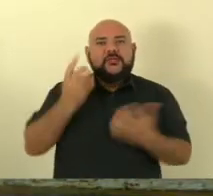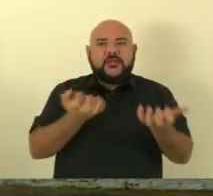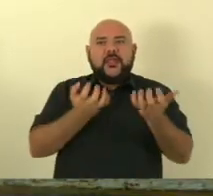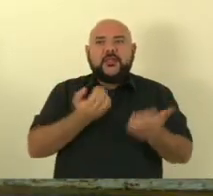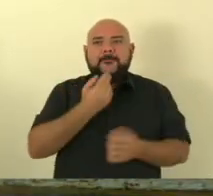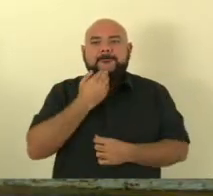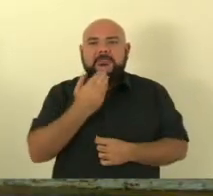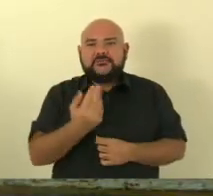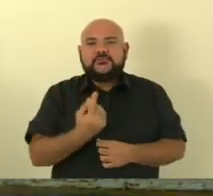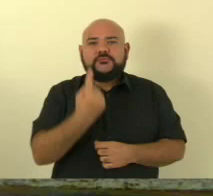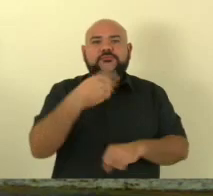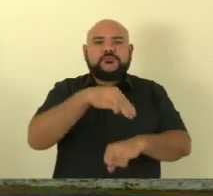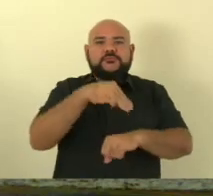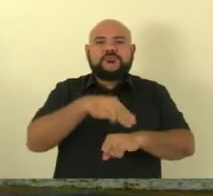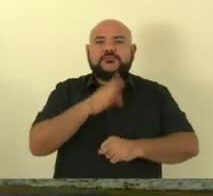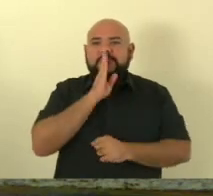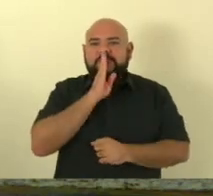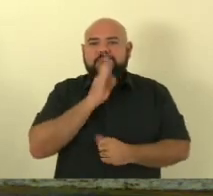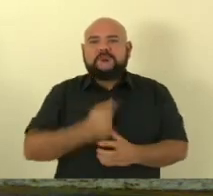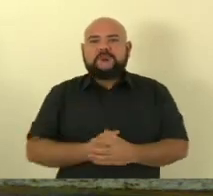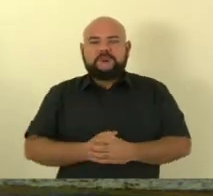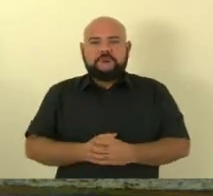silêncio? Deputado Thiago Hoffman, uma palavra.